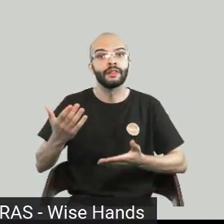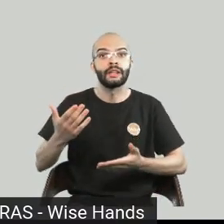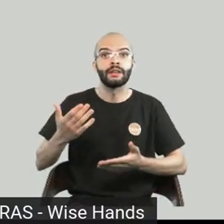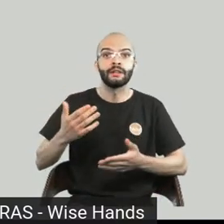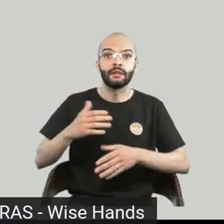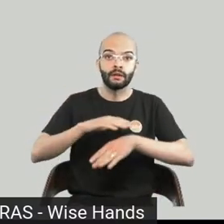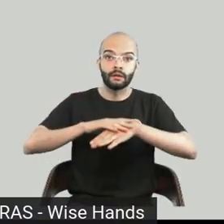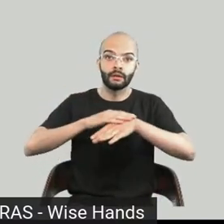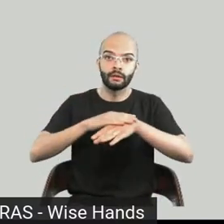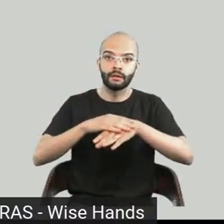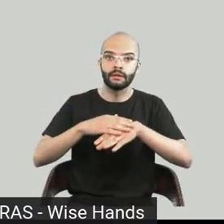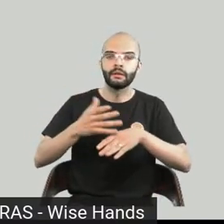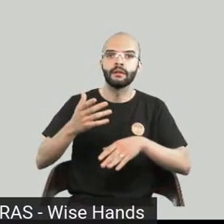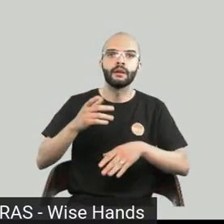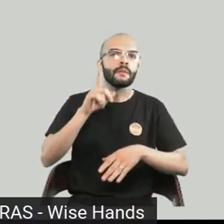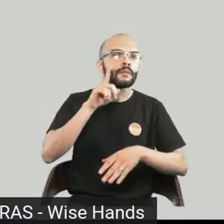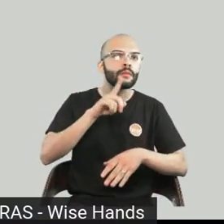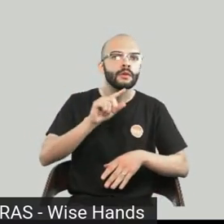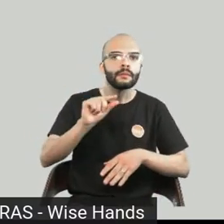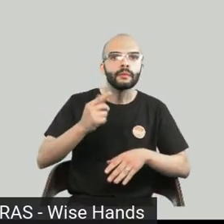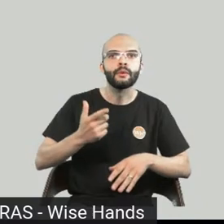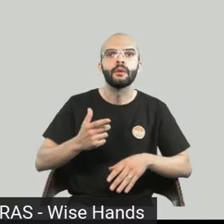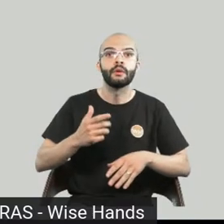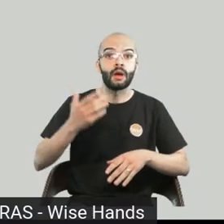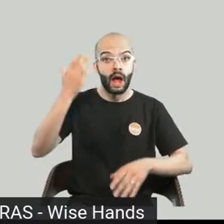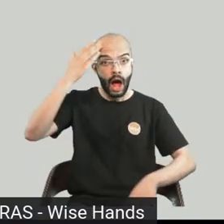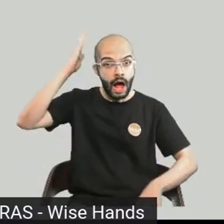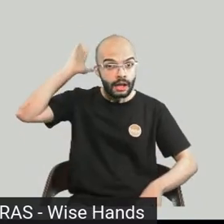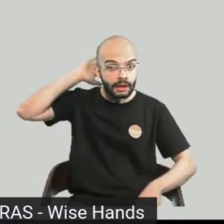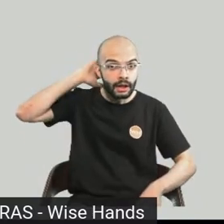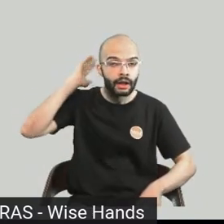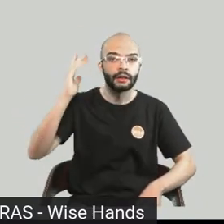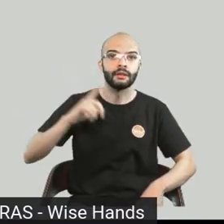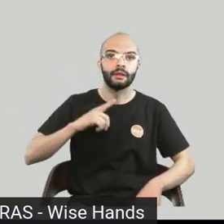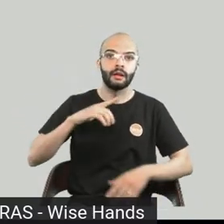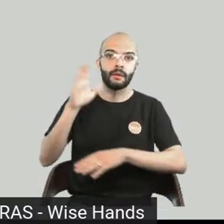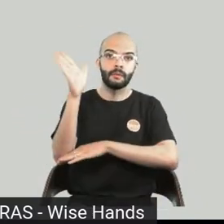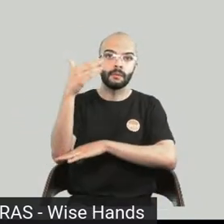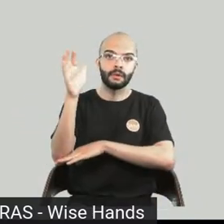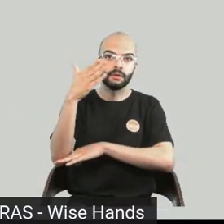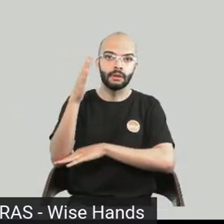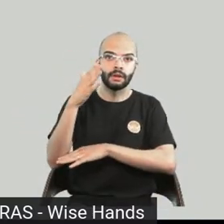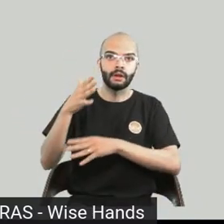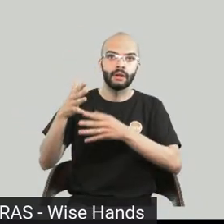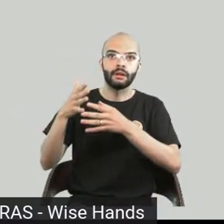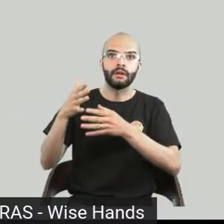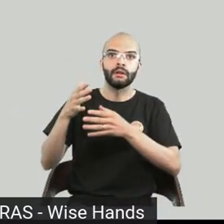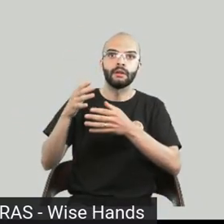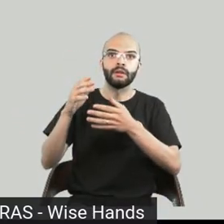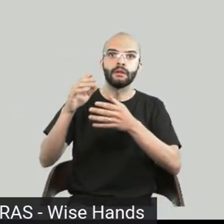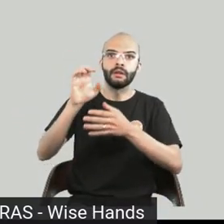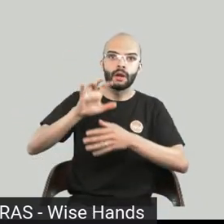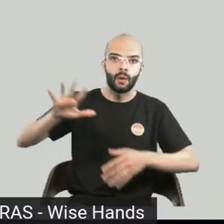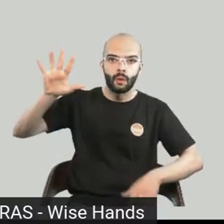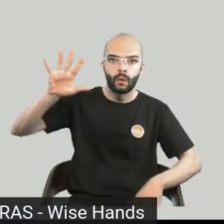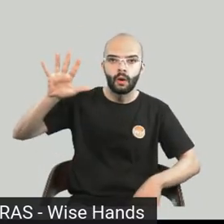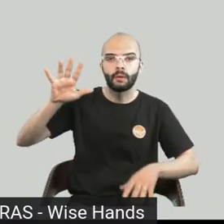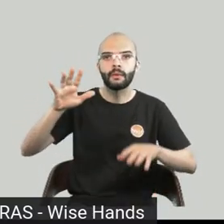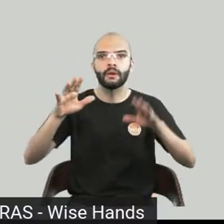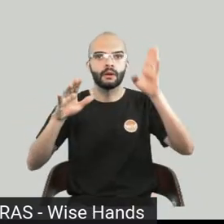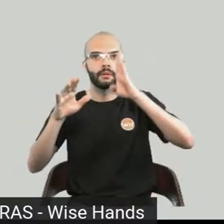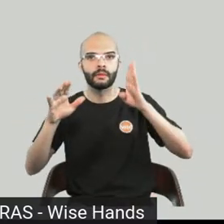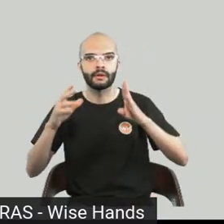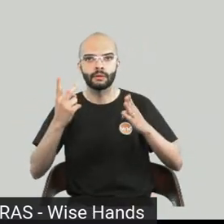tenho uma barba rala, atrás de mim tem a bandeira do Brasil e do Reino Unido. Bom, a minha história com a comunidade surda, ela